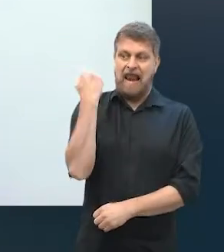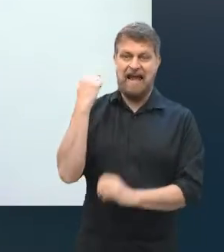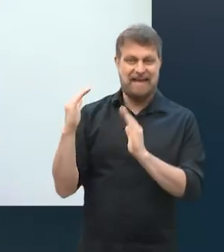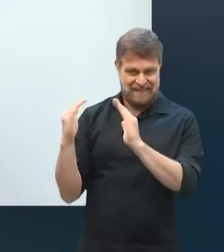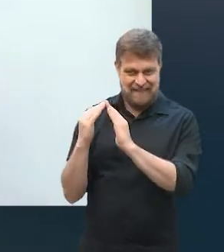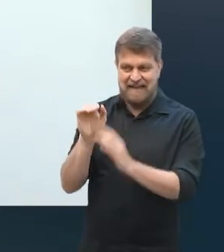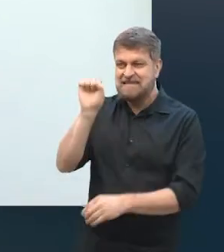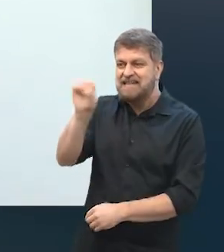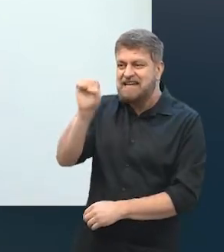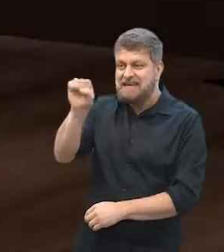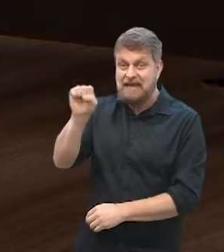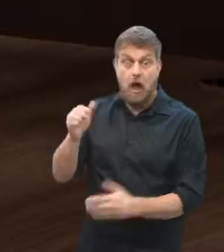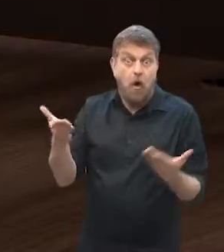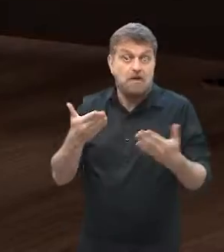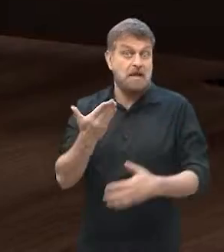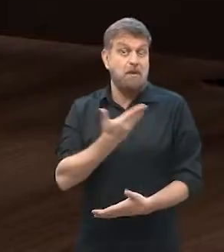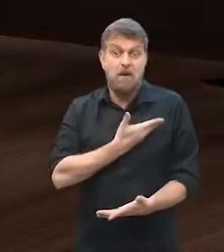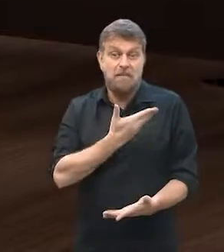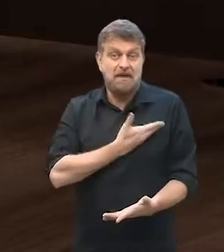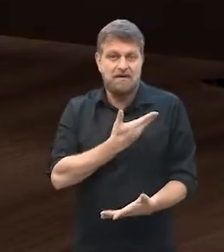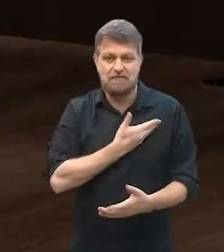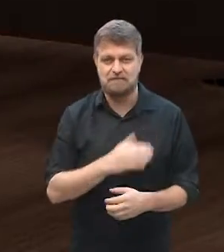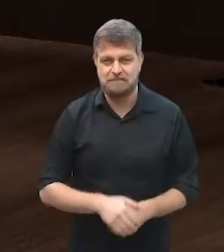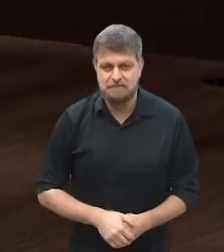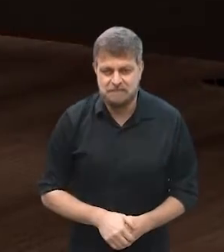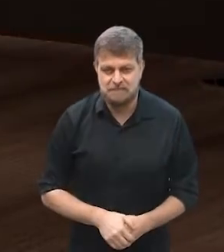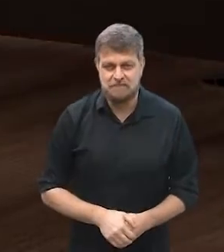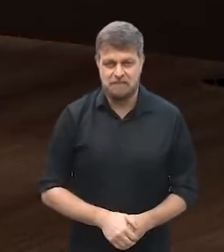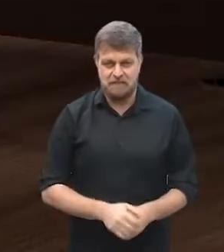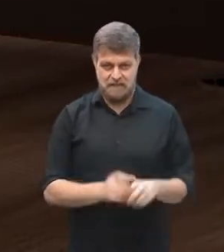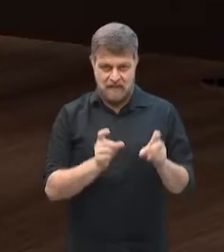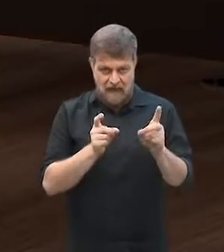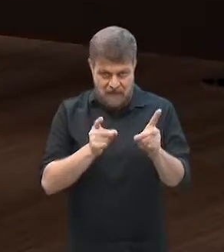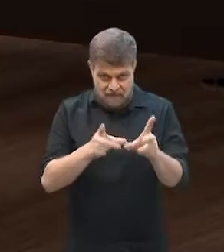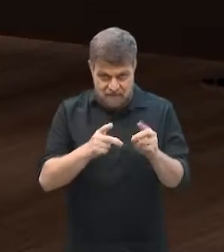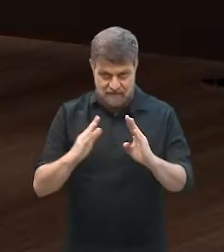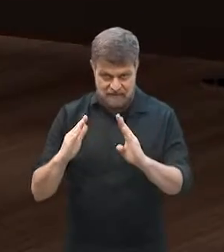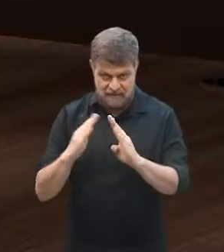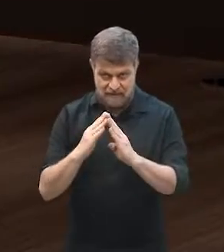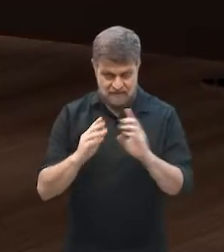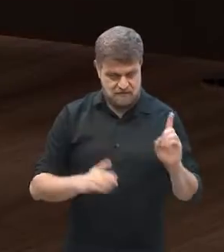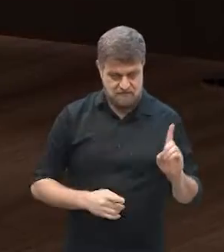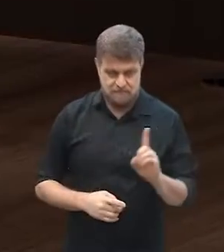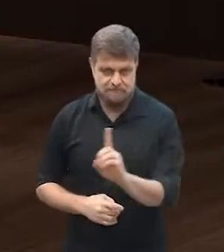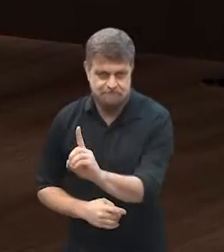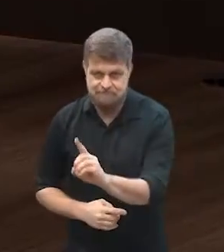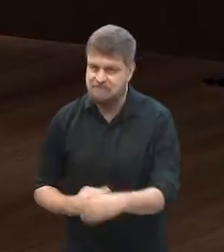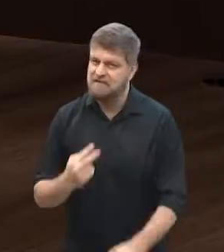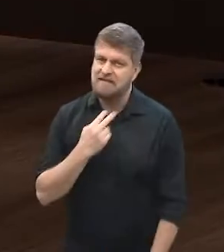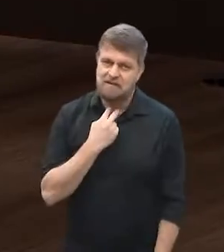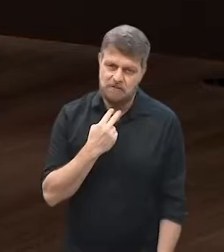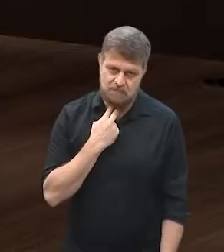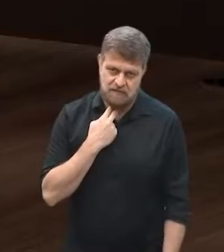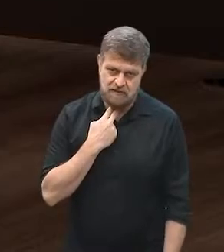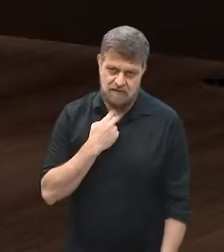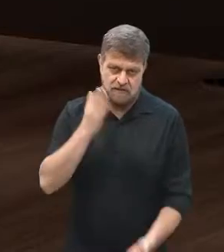na casa. Então, essa venda direta na casa, esse modelo também, você teve que deixar ou